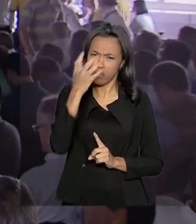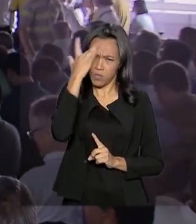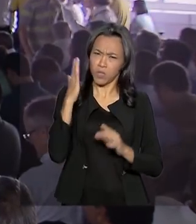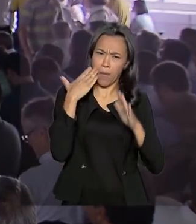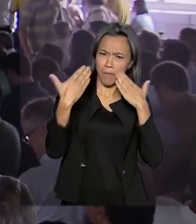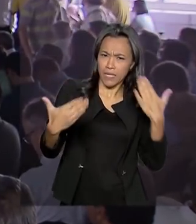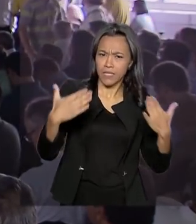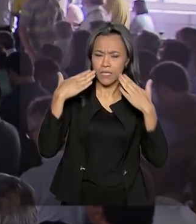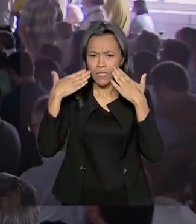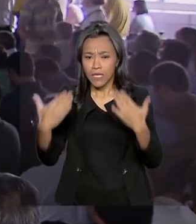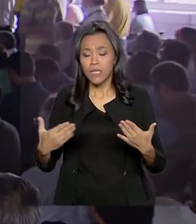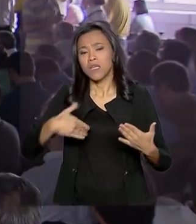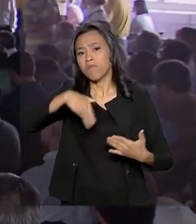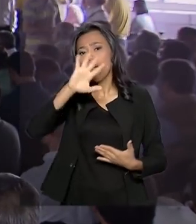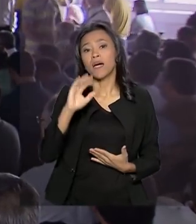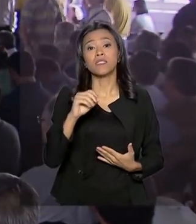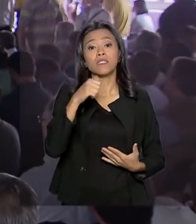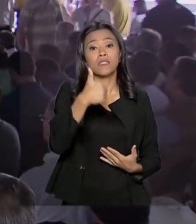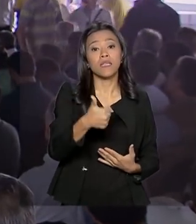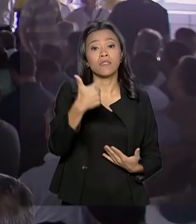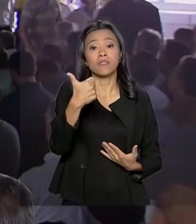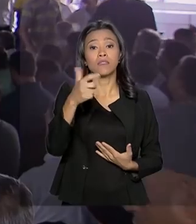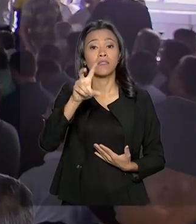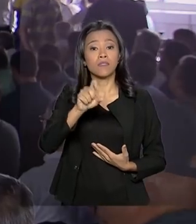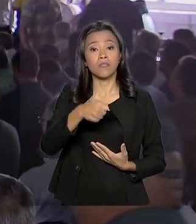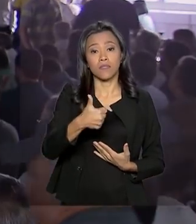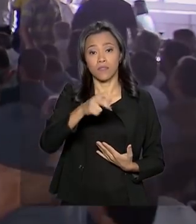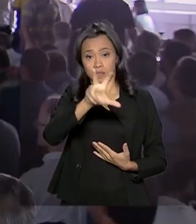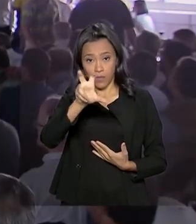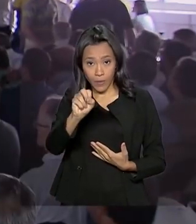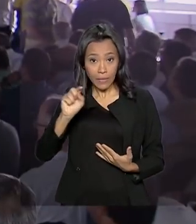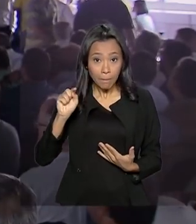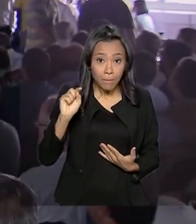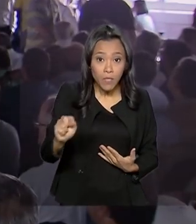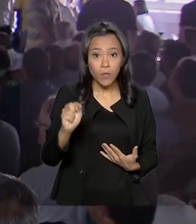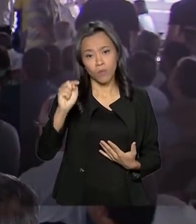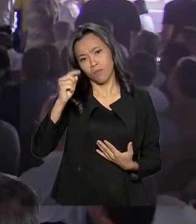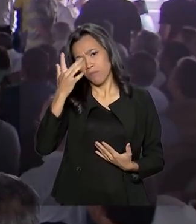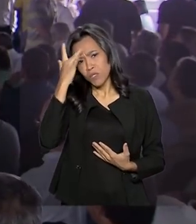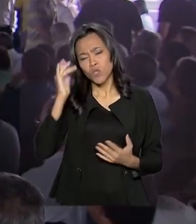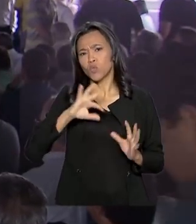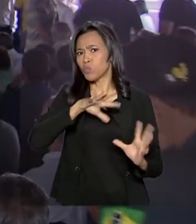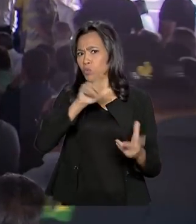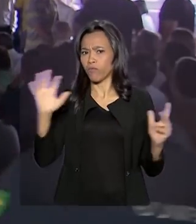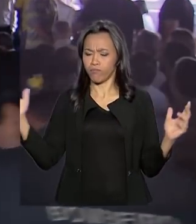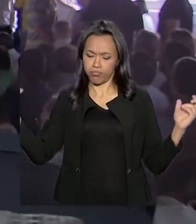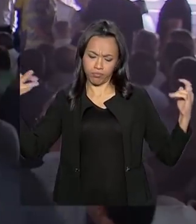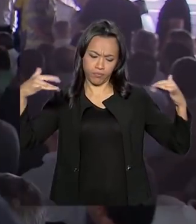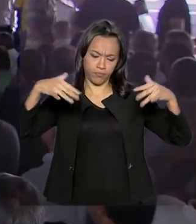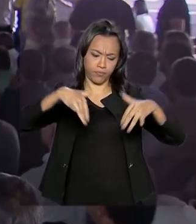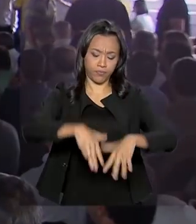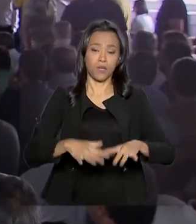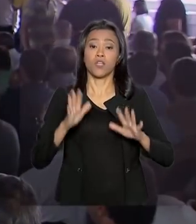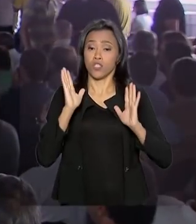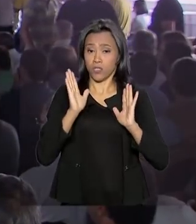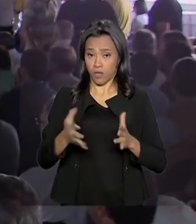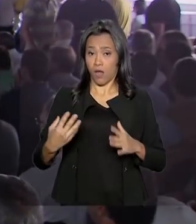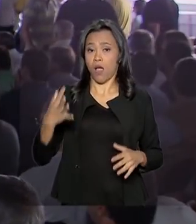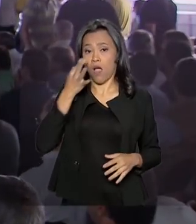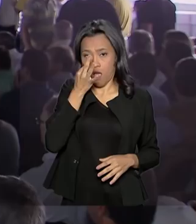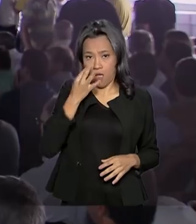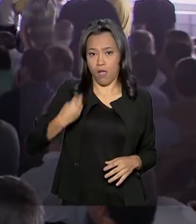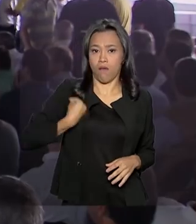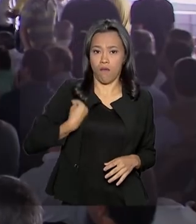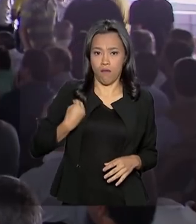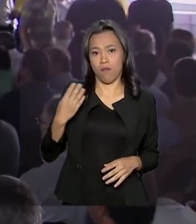expectativa de público é de mais de 150 mil visitantes de todo o mundo. O presidente Jair Bolsonaro já está por aqui na feira.